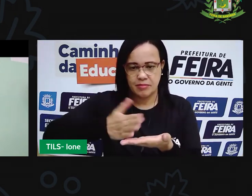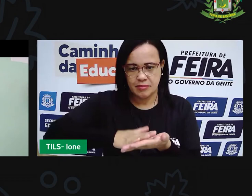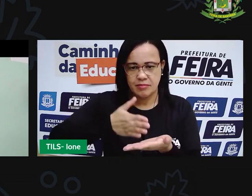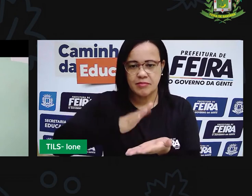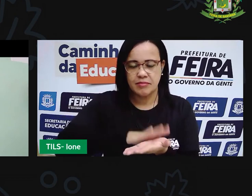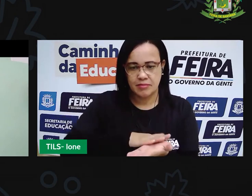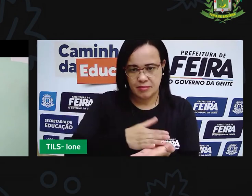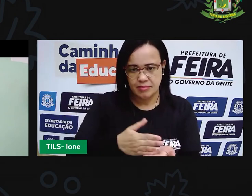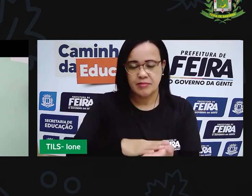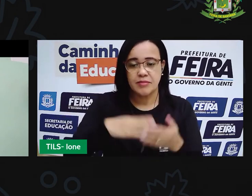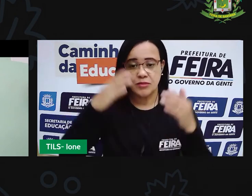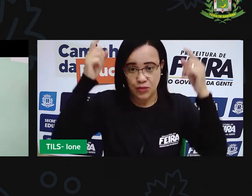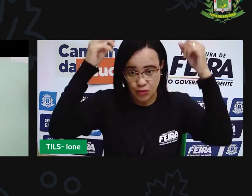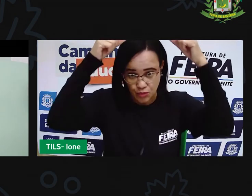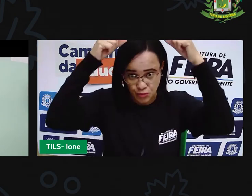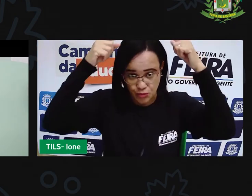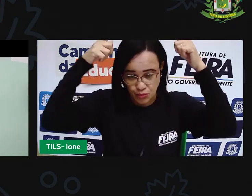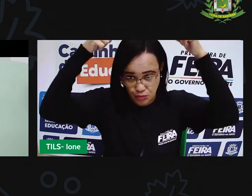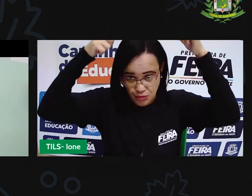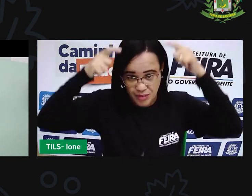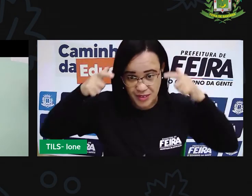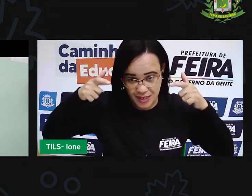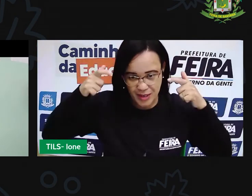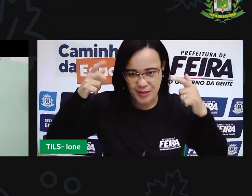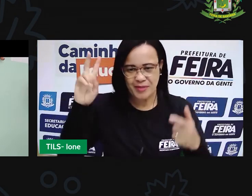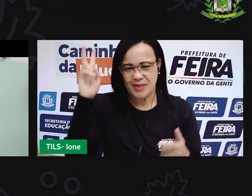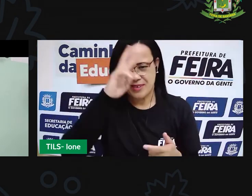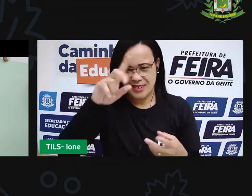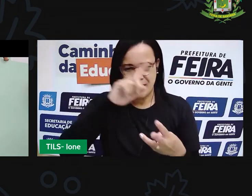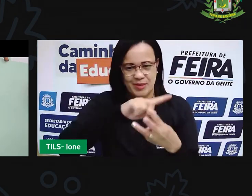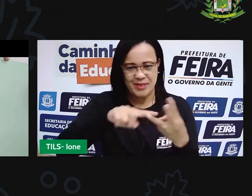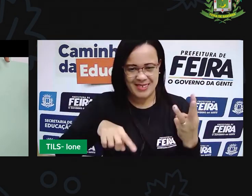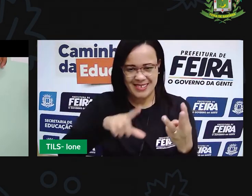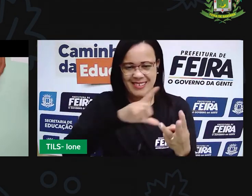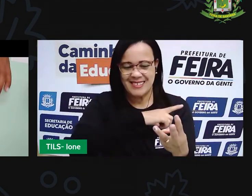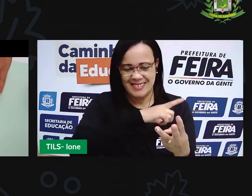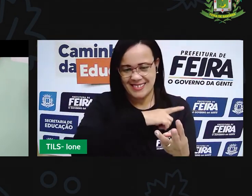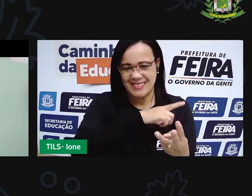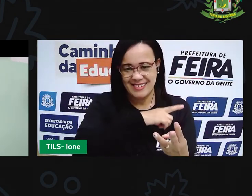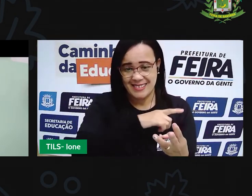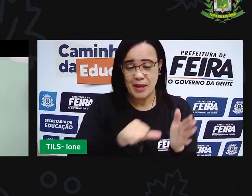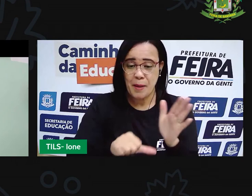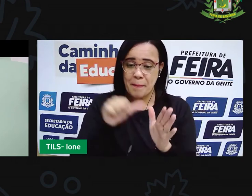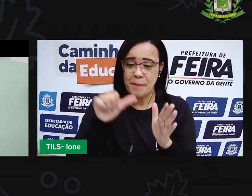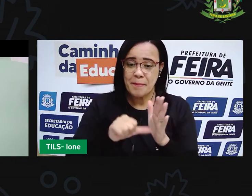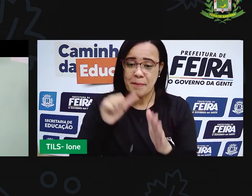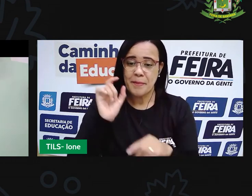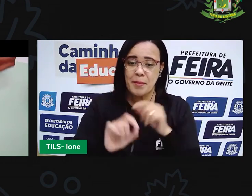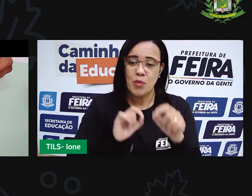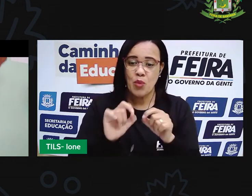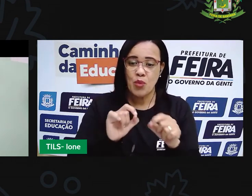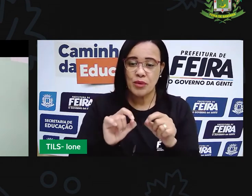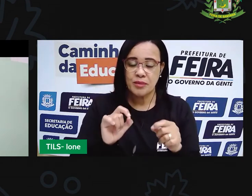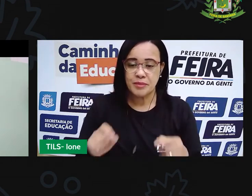dobradura do chapéu de três pontas então o primeiro passo será